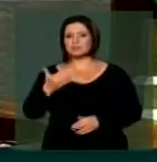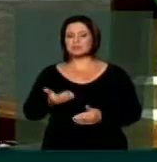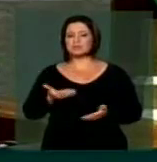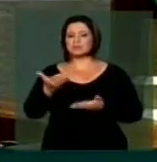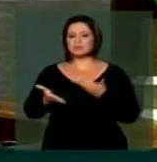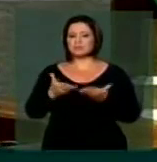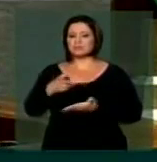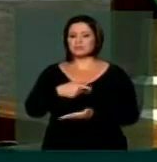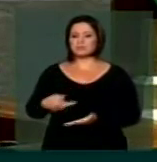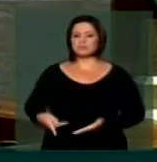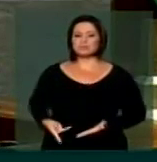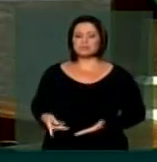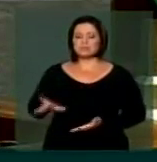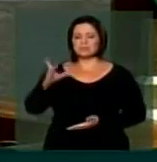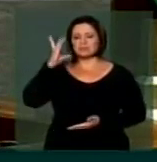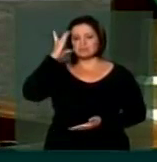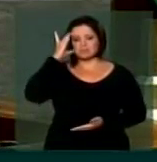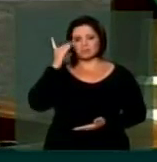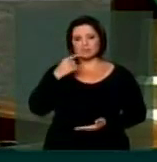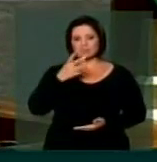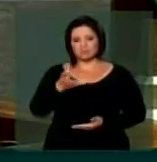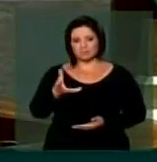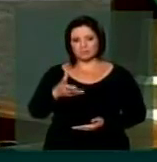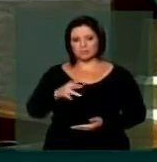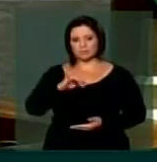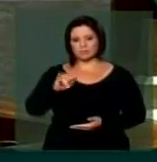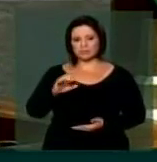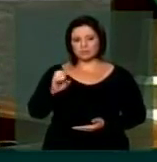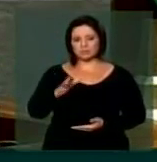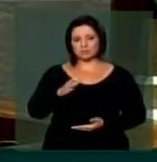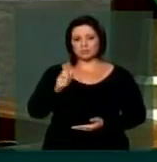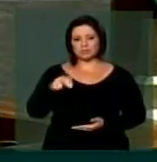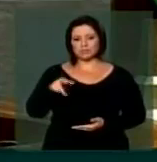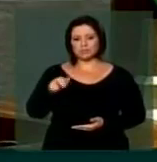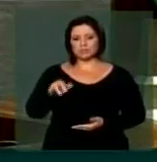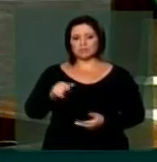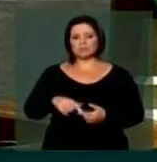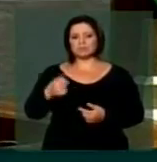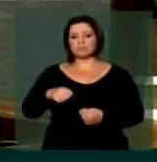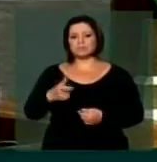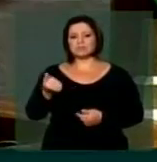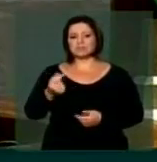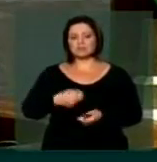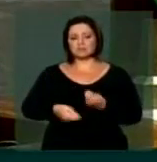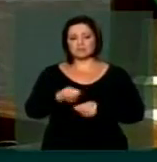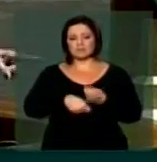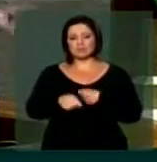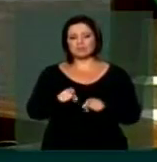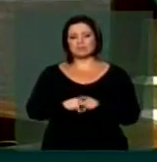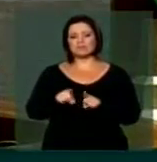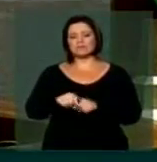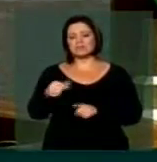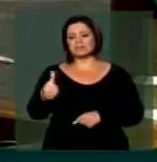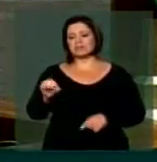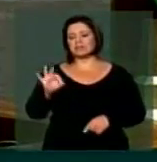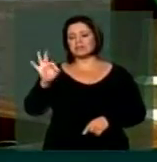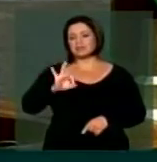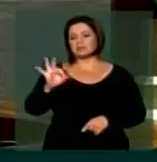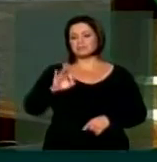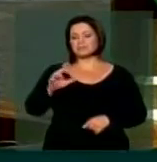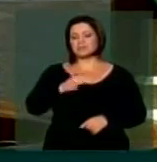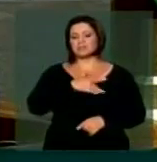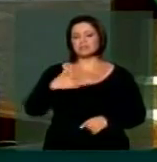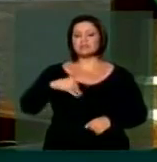especial da presidenta Dilma, não é, deputado João Ananias, porque nós precisamos do financiamento dos 10%, do Saúde Mais